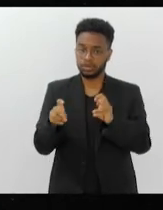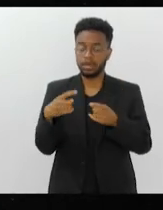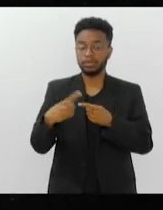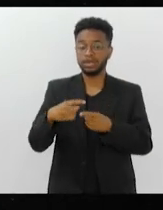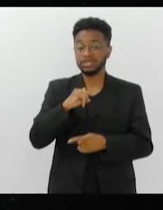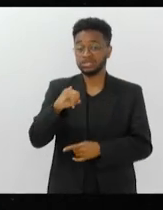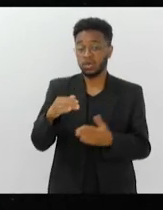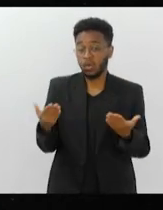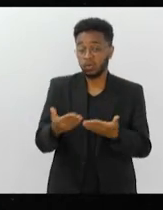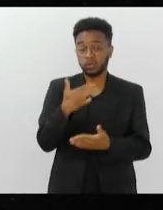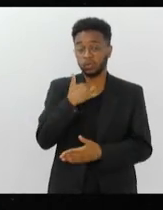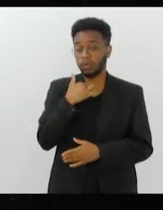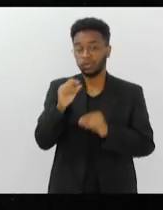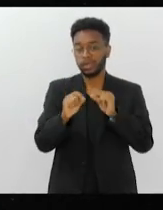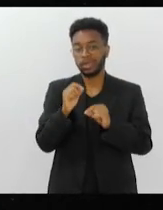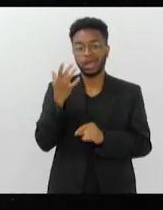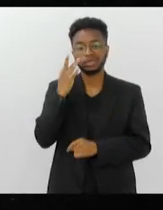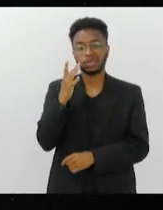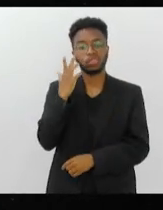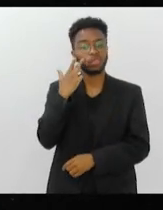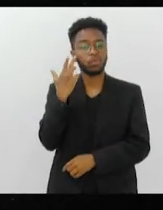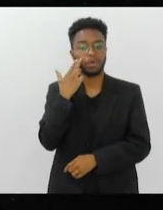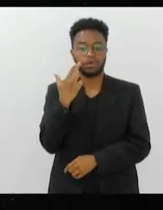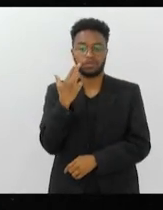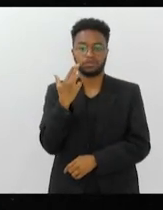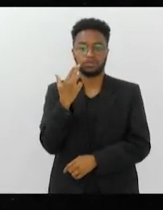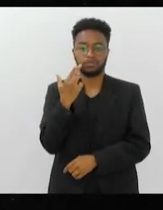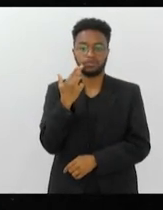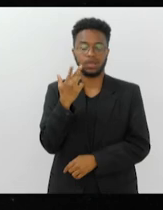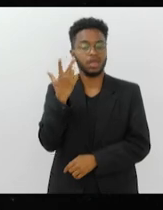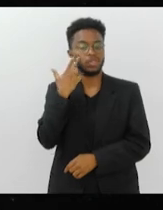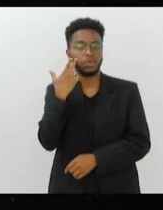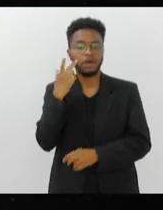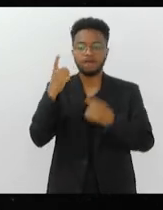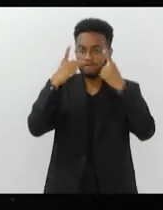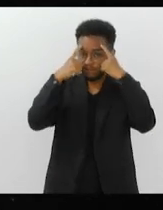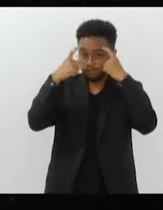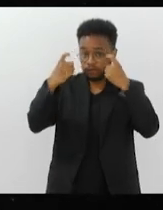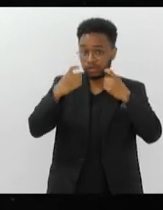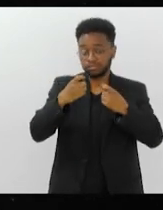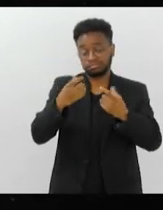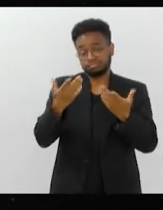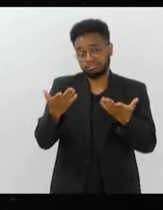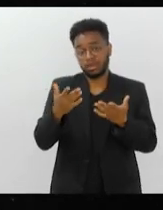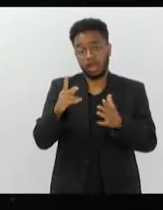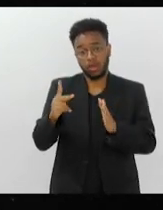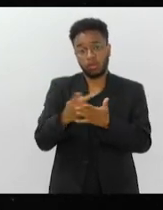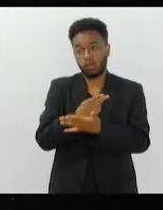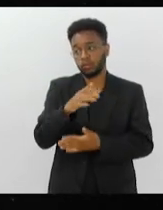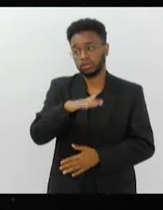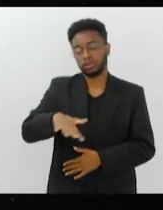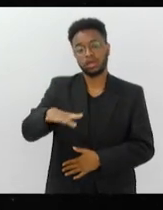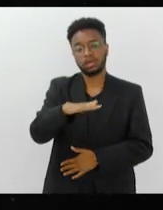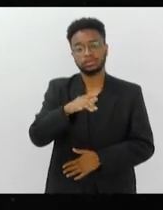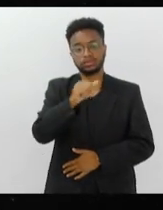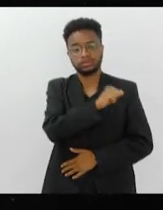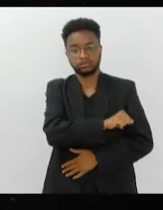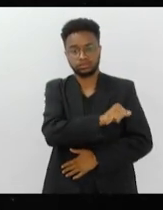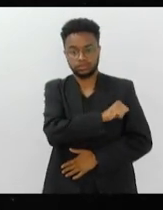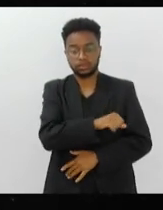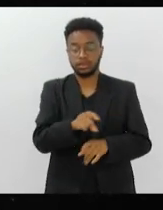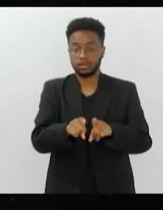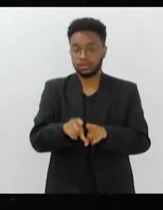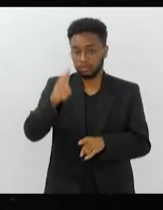pode hoje é se banalizar, banalizar a violência que está assolando o Estado como todo,